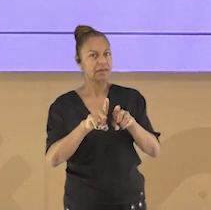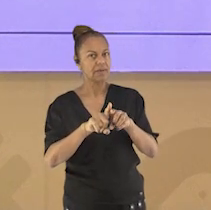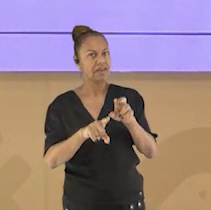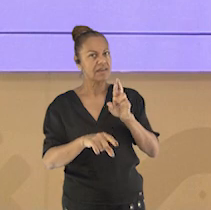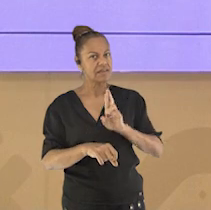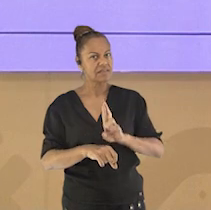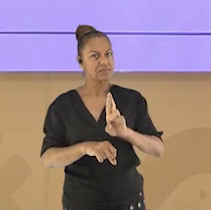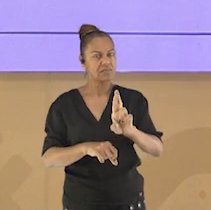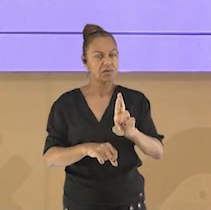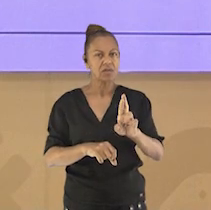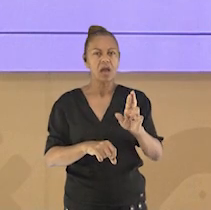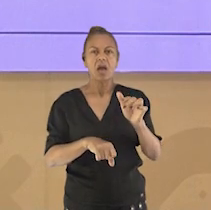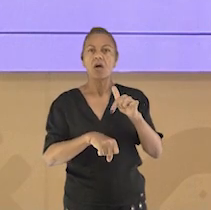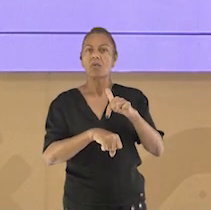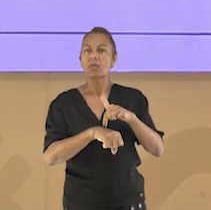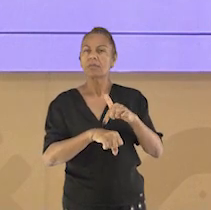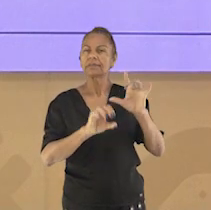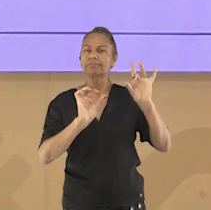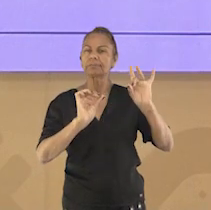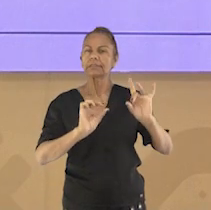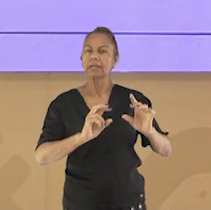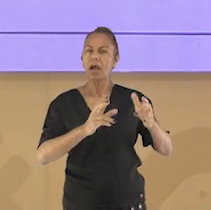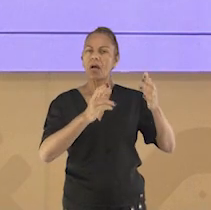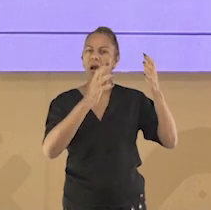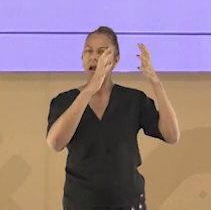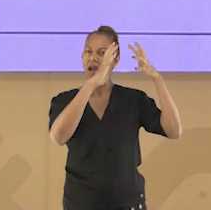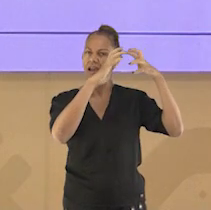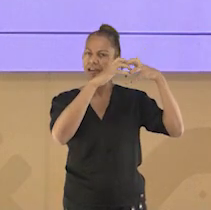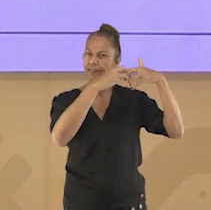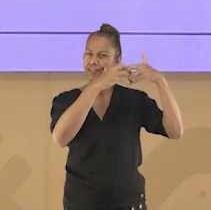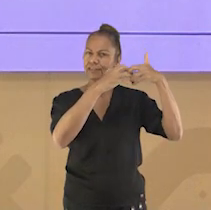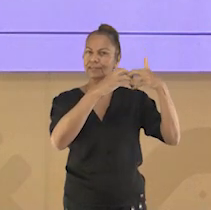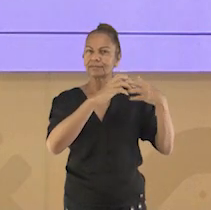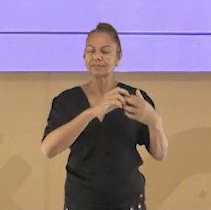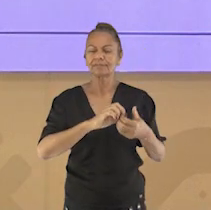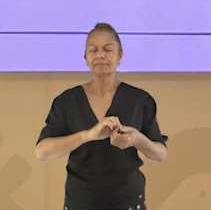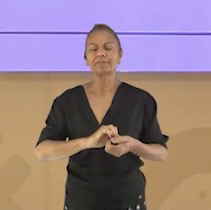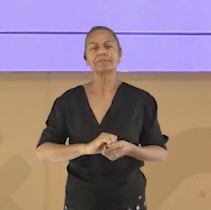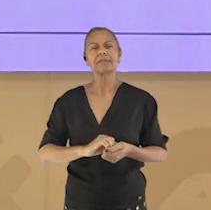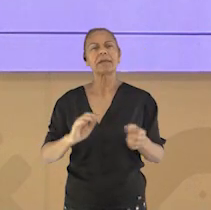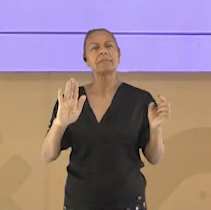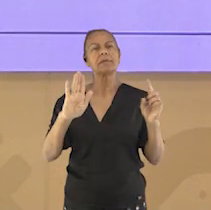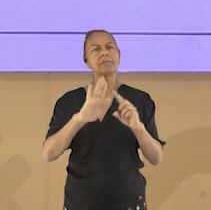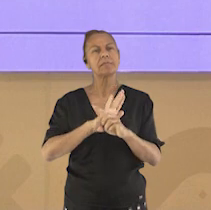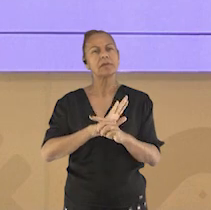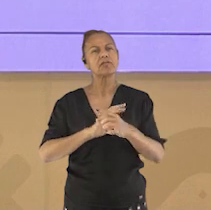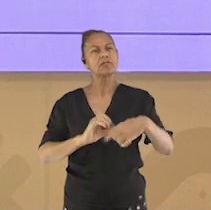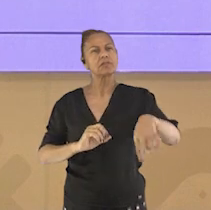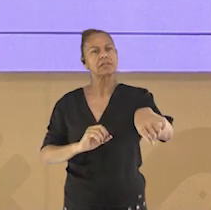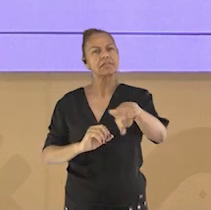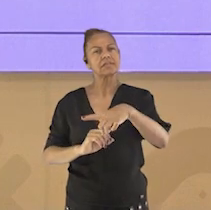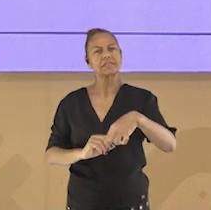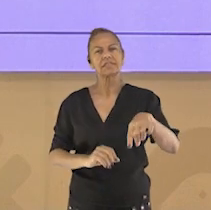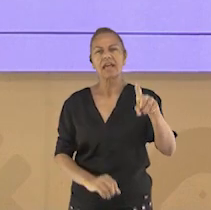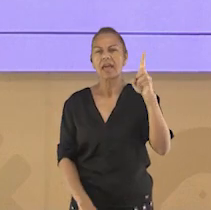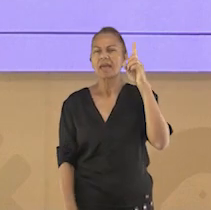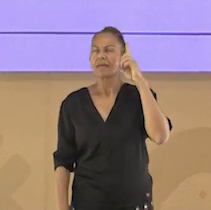reflexão. Primeiro, como você imagina que a escrita teve início?